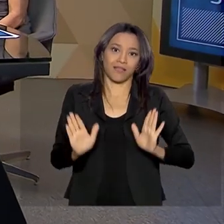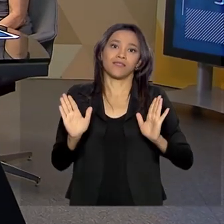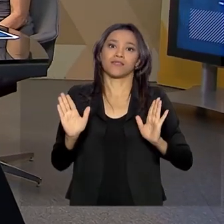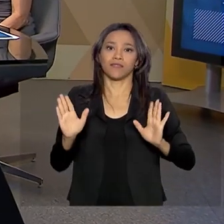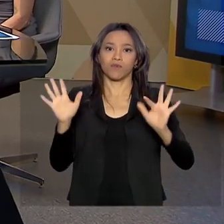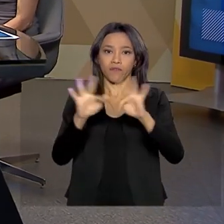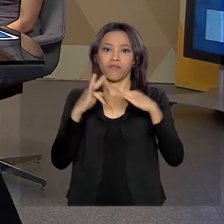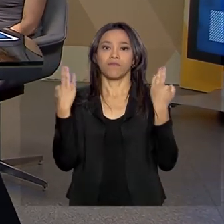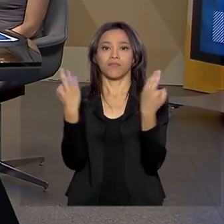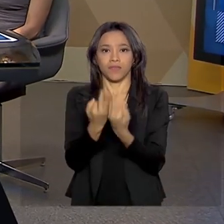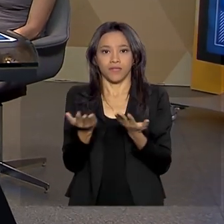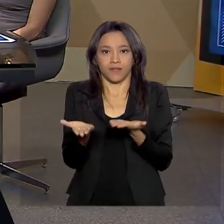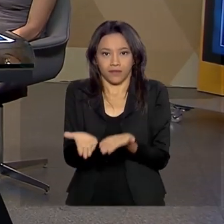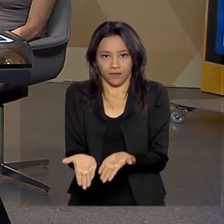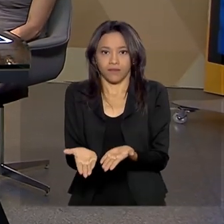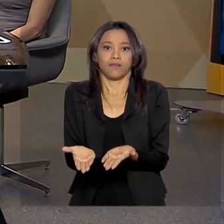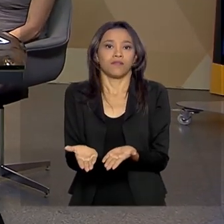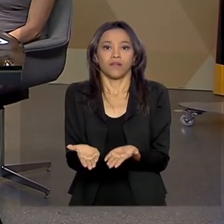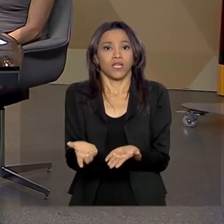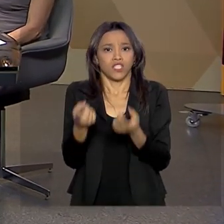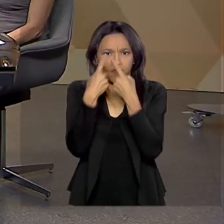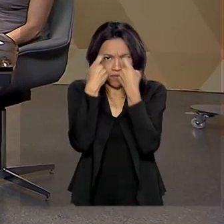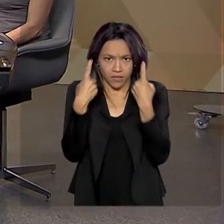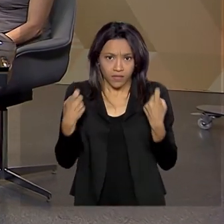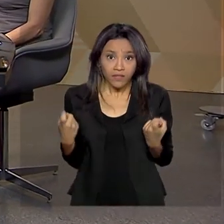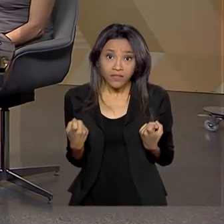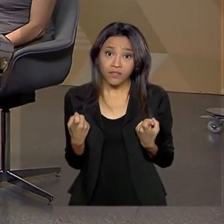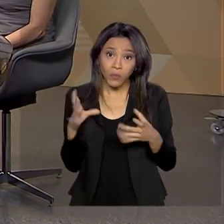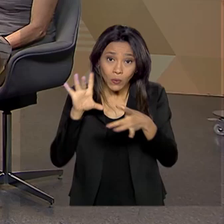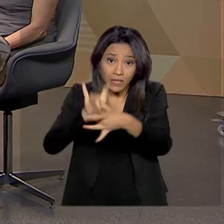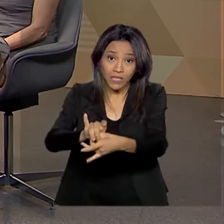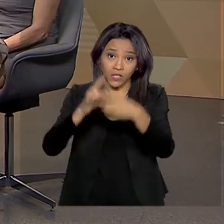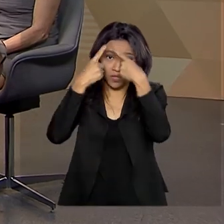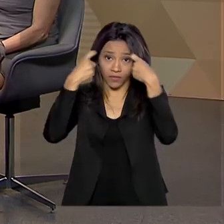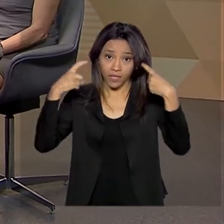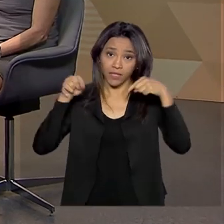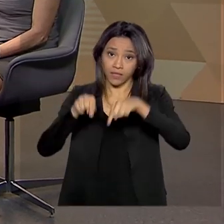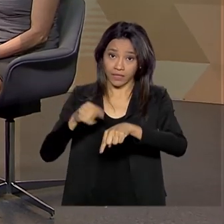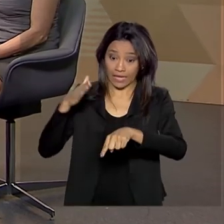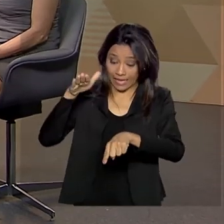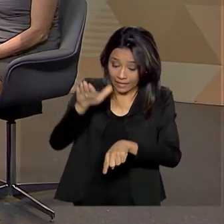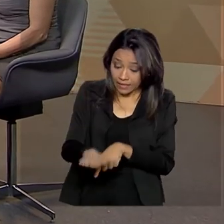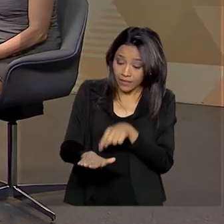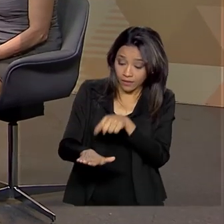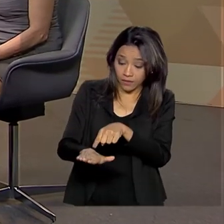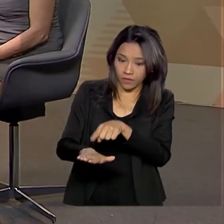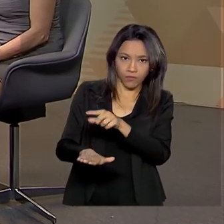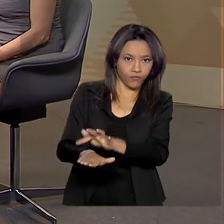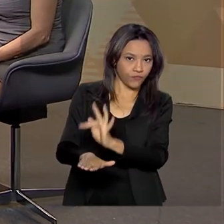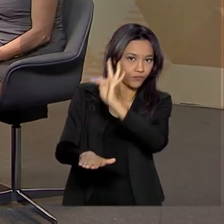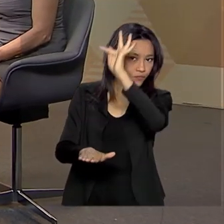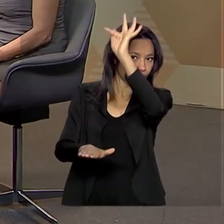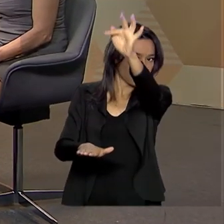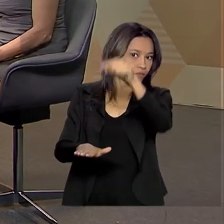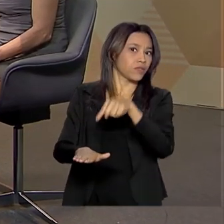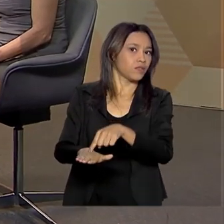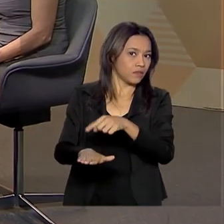criança que está num ambiente de violência, é uma criança que é um potencial agressor,